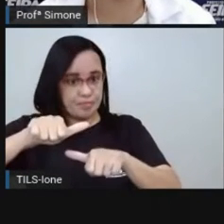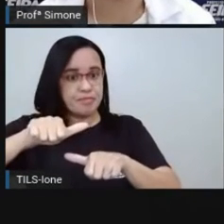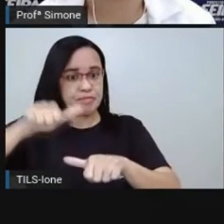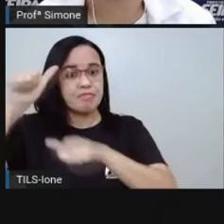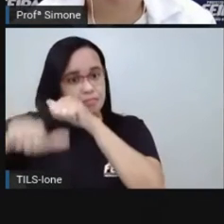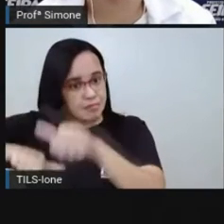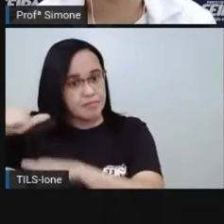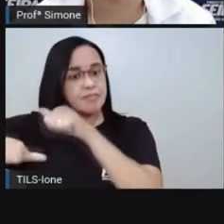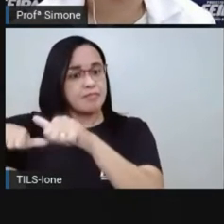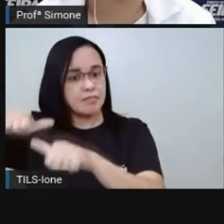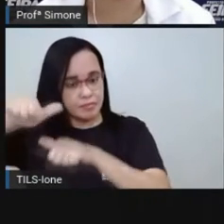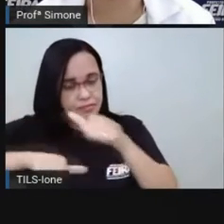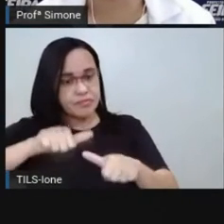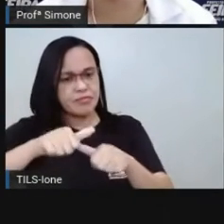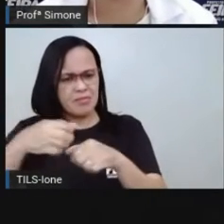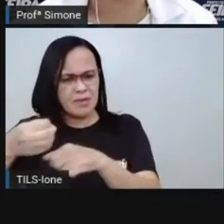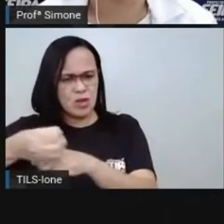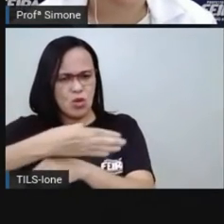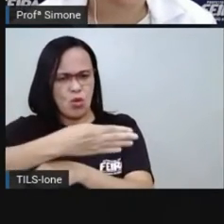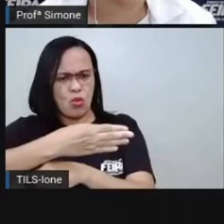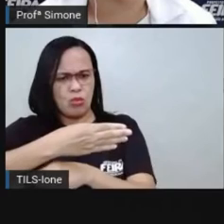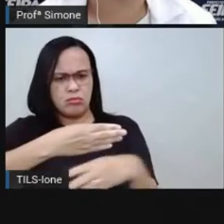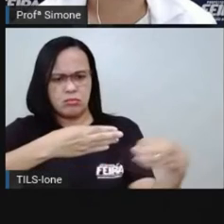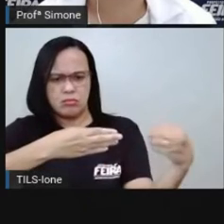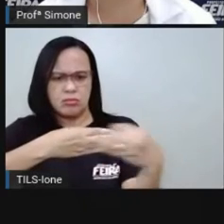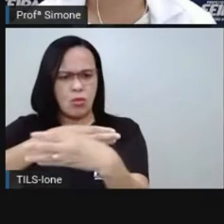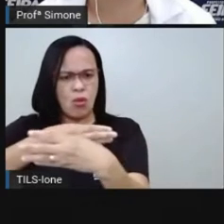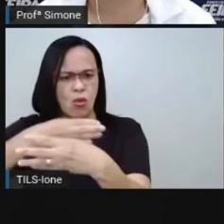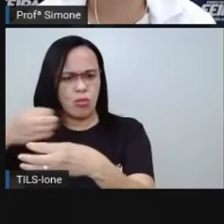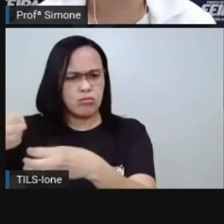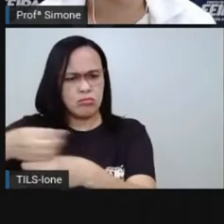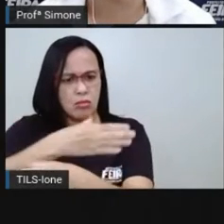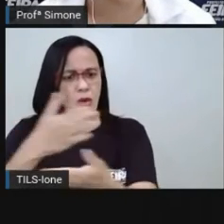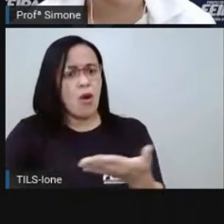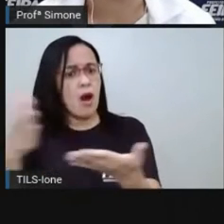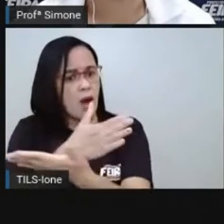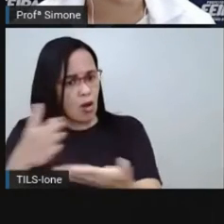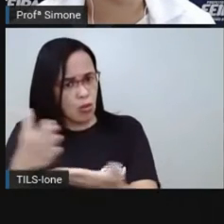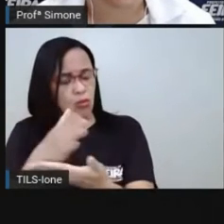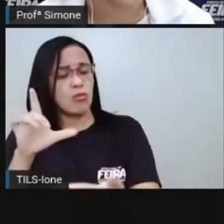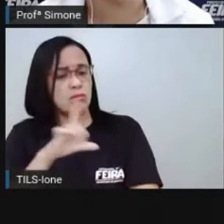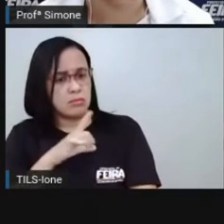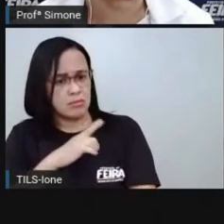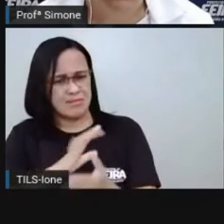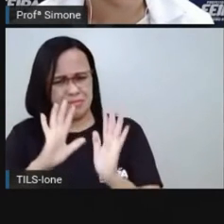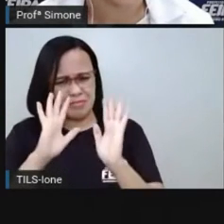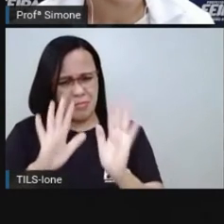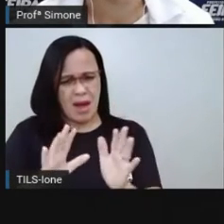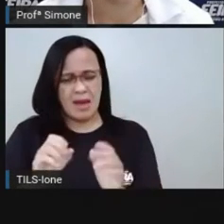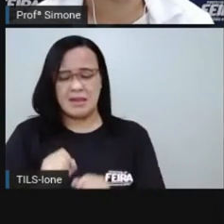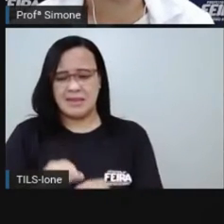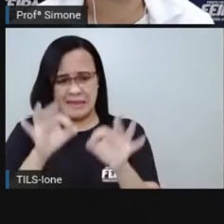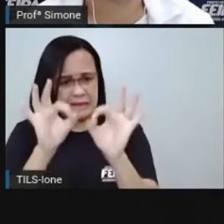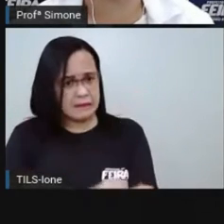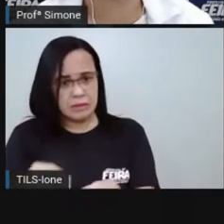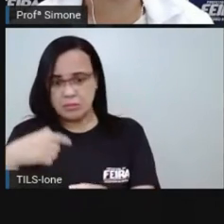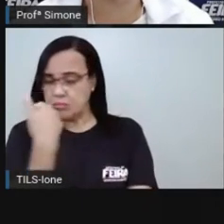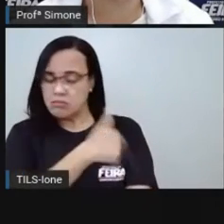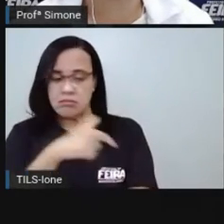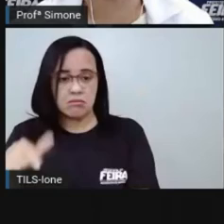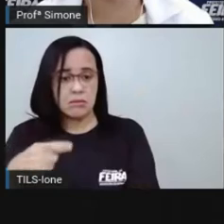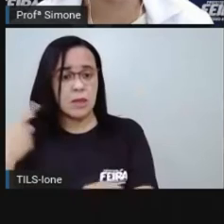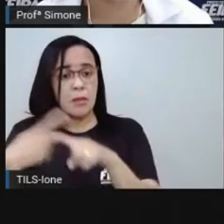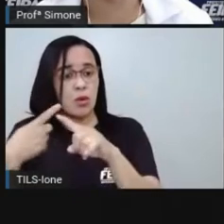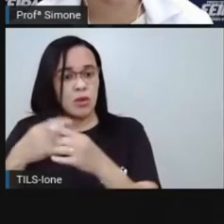vão ser feitas, mas não vai dar muito certo. O imperador vai perder cada vez mais apoio. E aí, então,